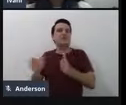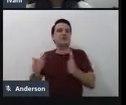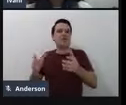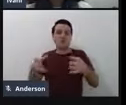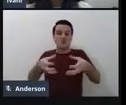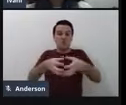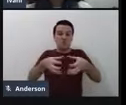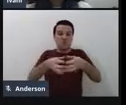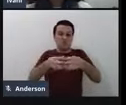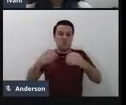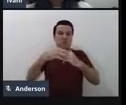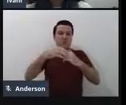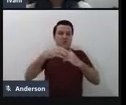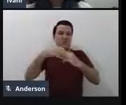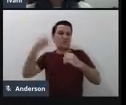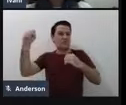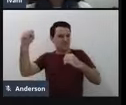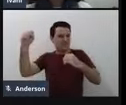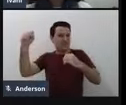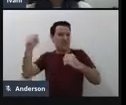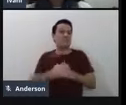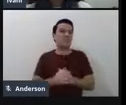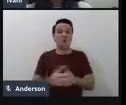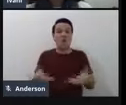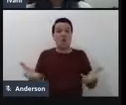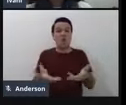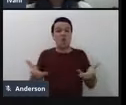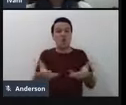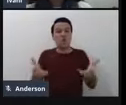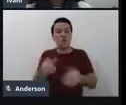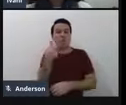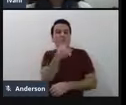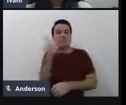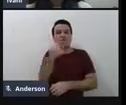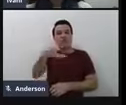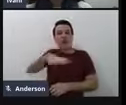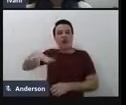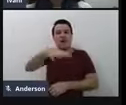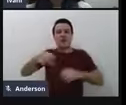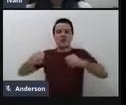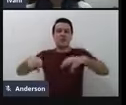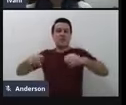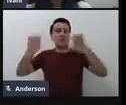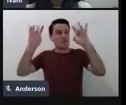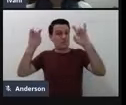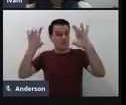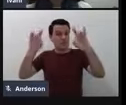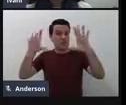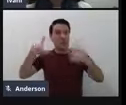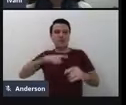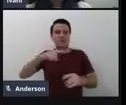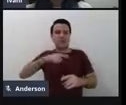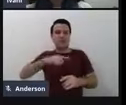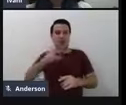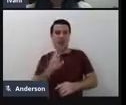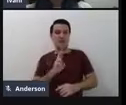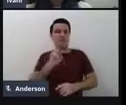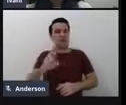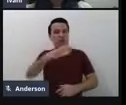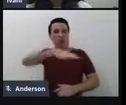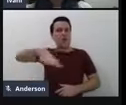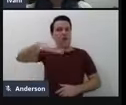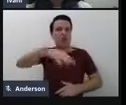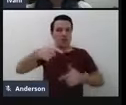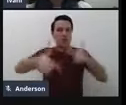-IPSC. E atualmente é professora da área de educação especial e está à frente dos trabalhos desenvolvidos